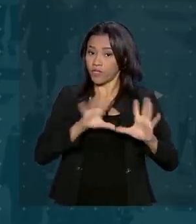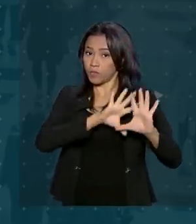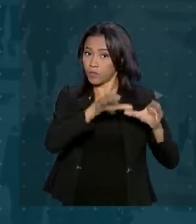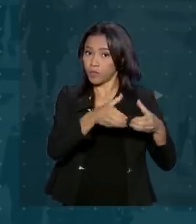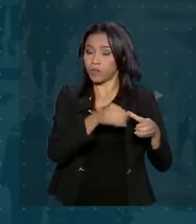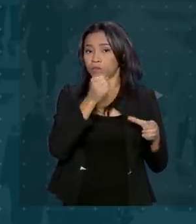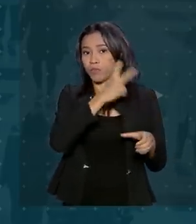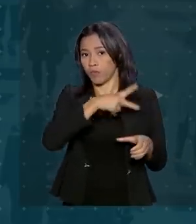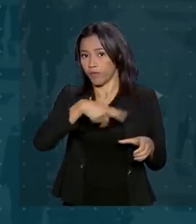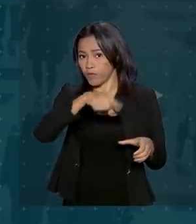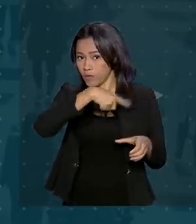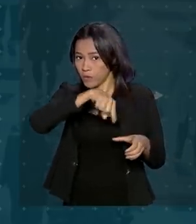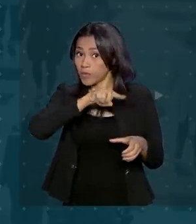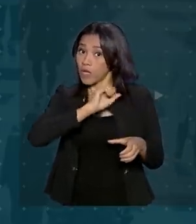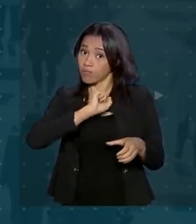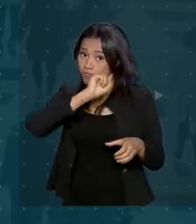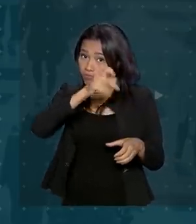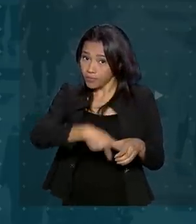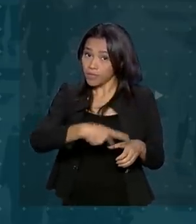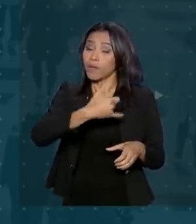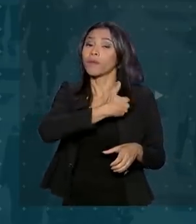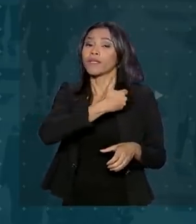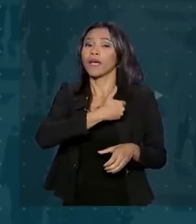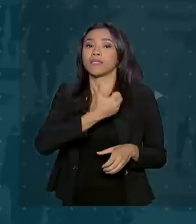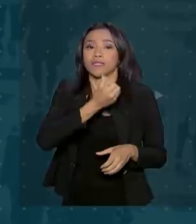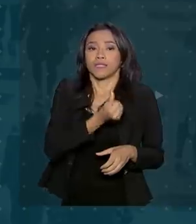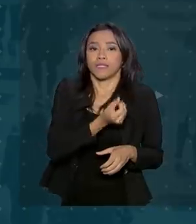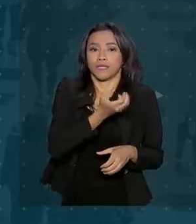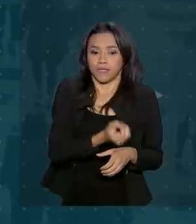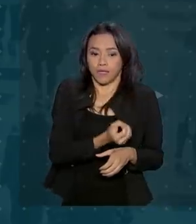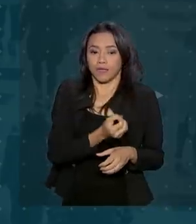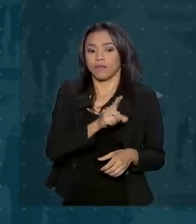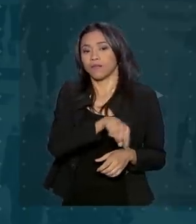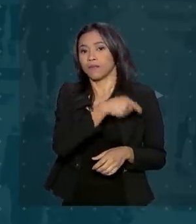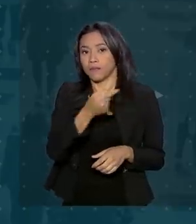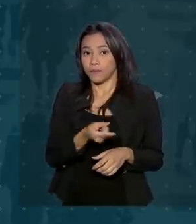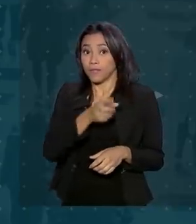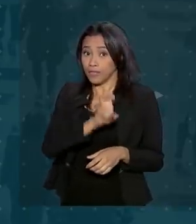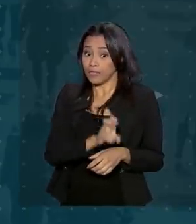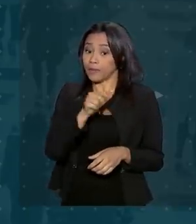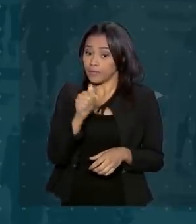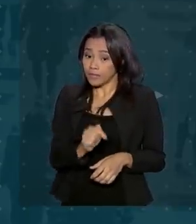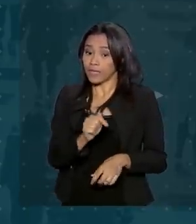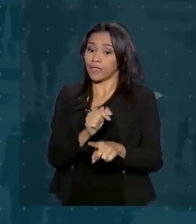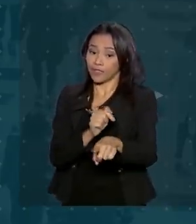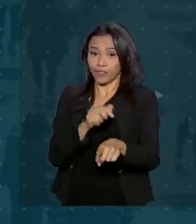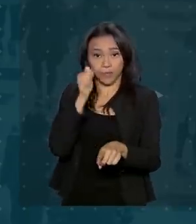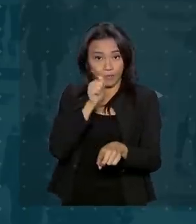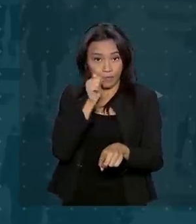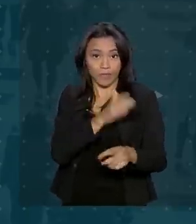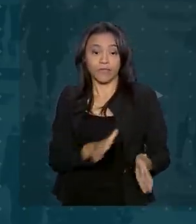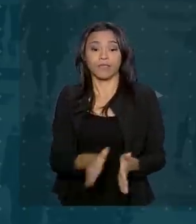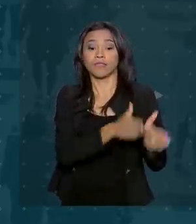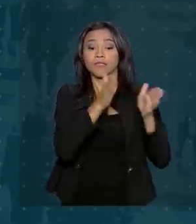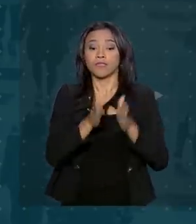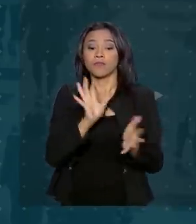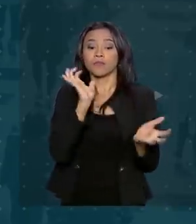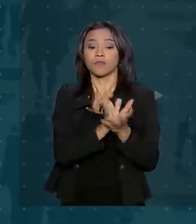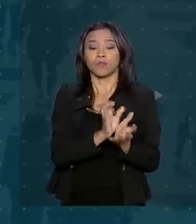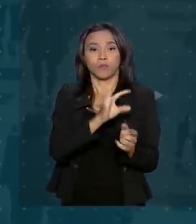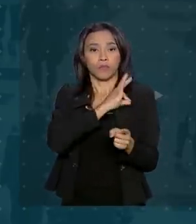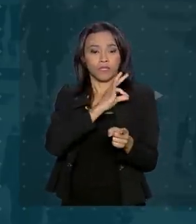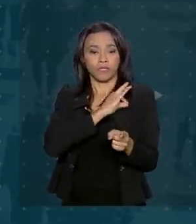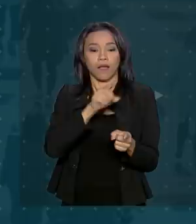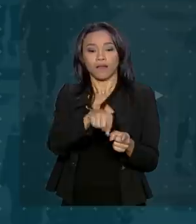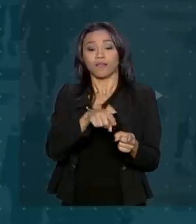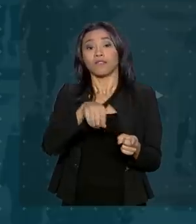professores, que se aposentarão aos 60 anos e 57 anos respectivamente, e para os policiais, que